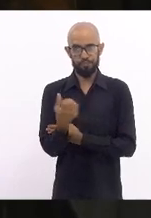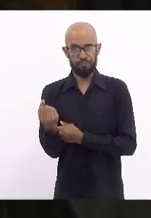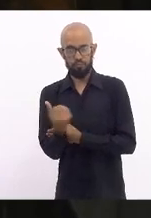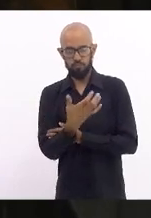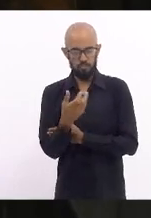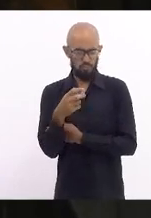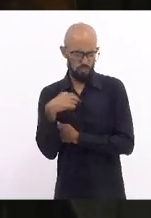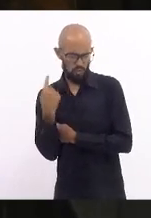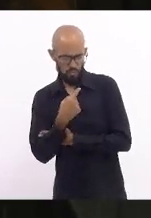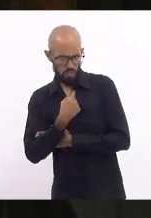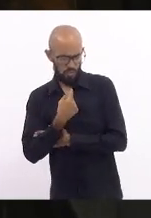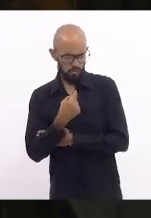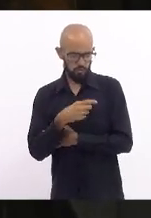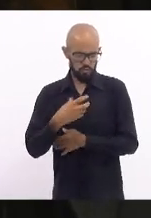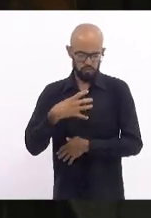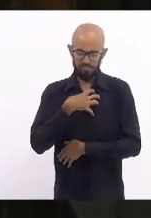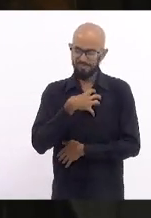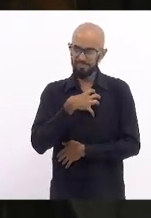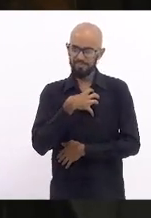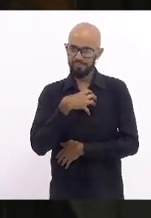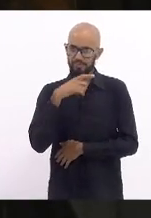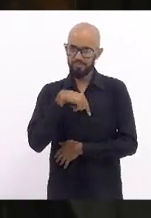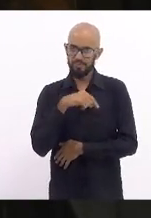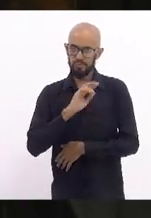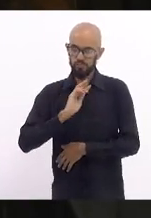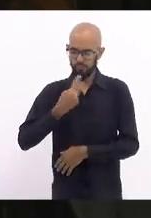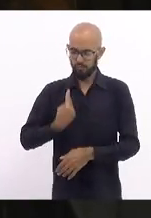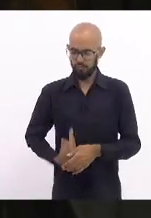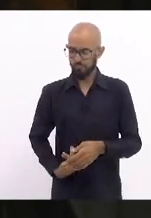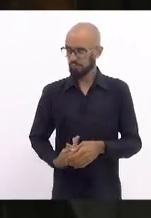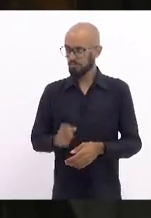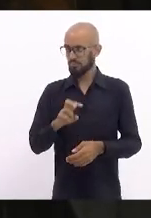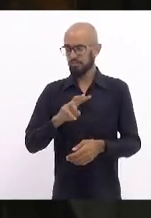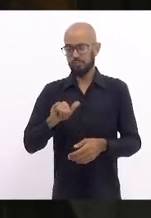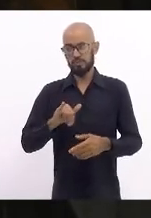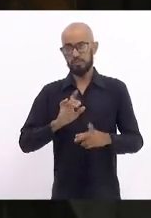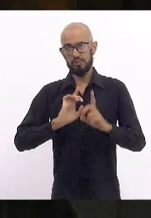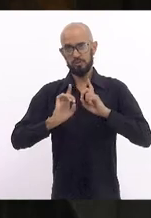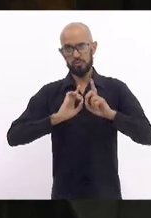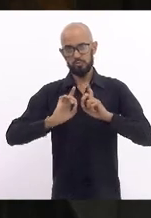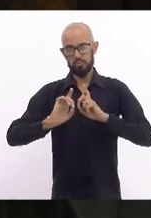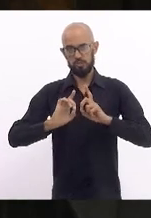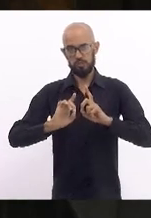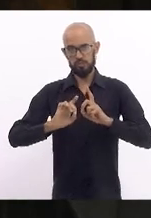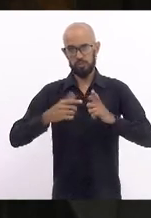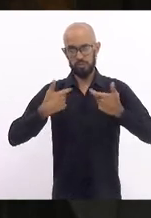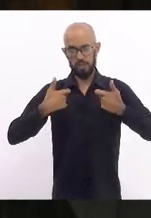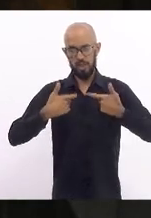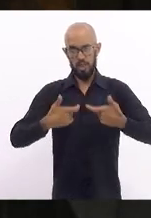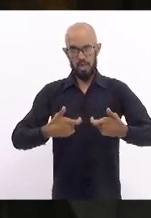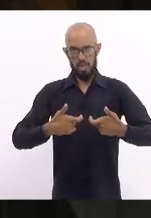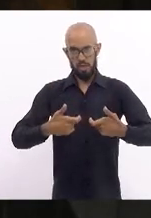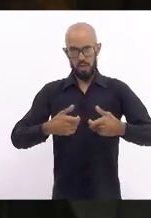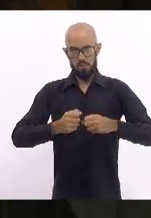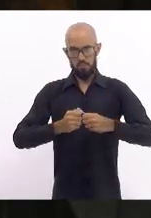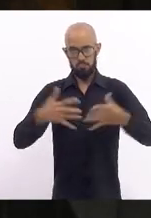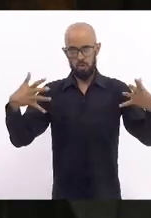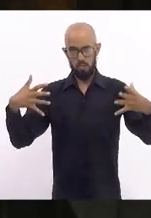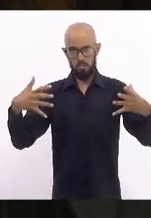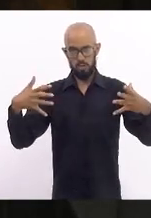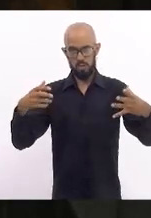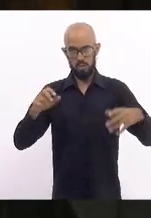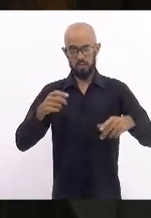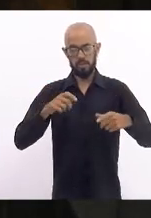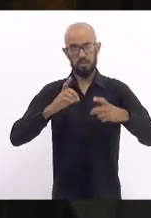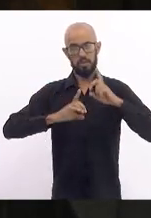profundamente humanitário, a gente vai estar discutindo guerra, carnificina, bomba atômica, debacle